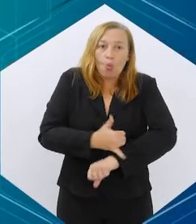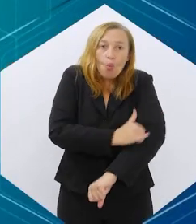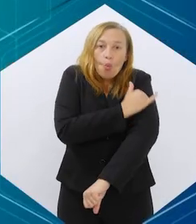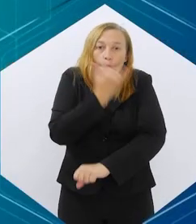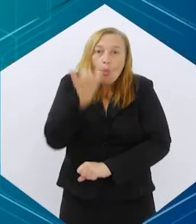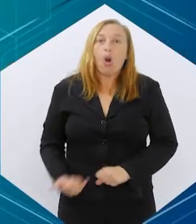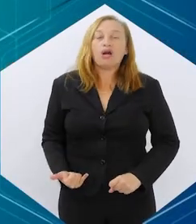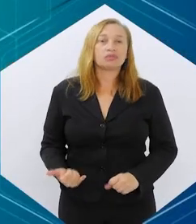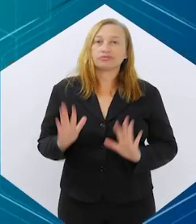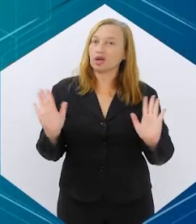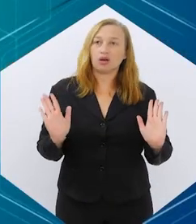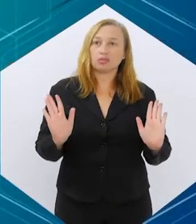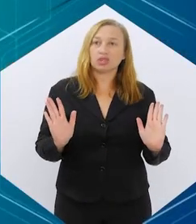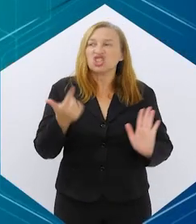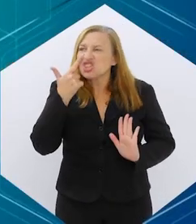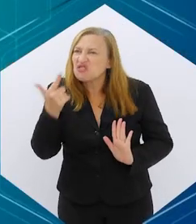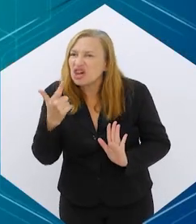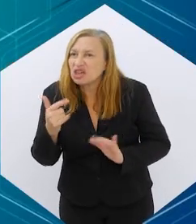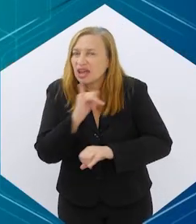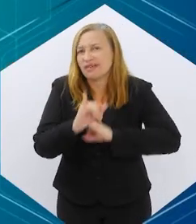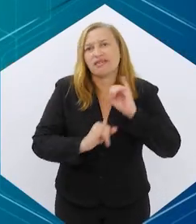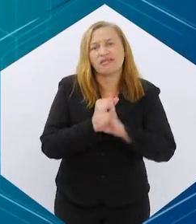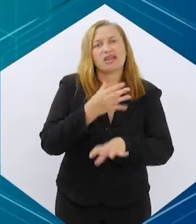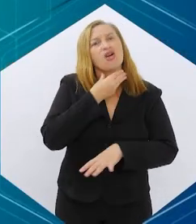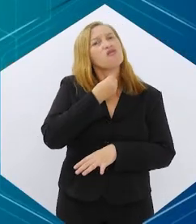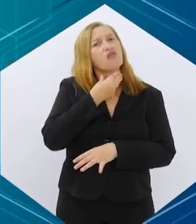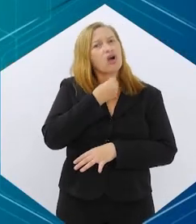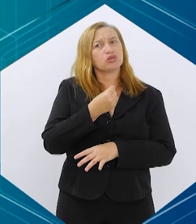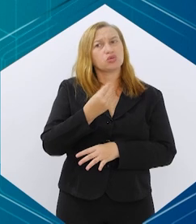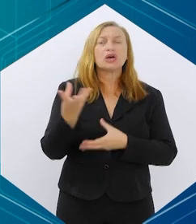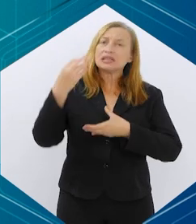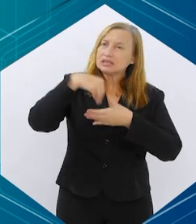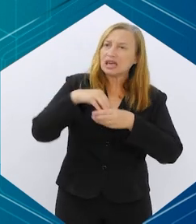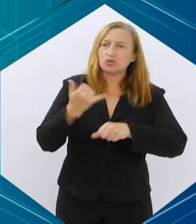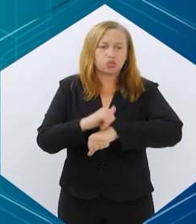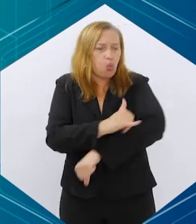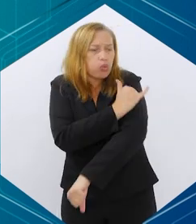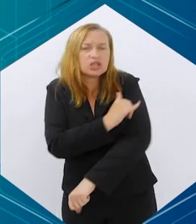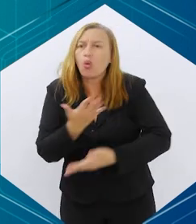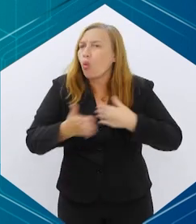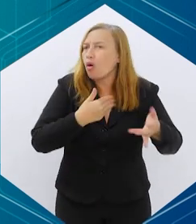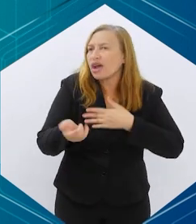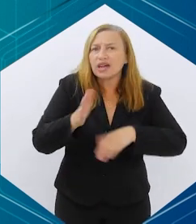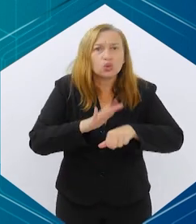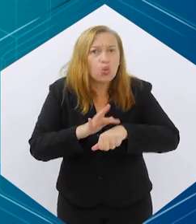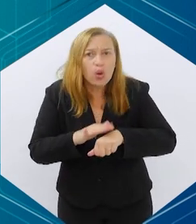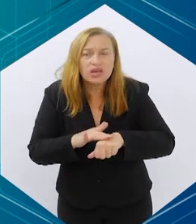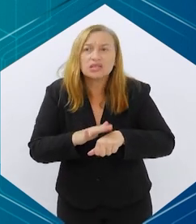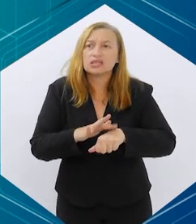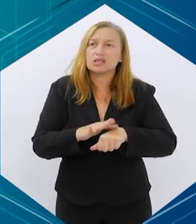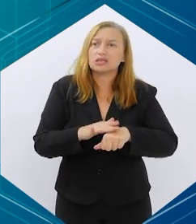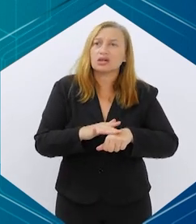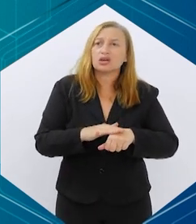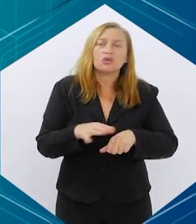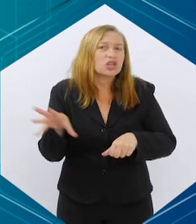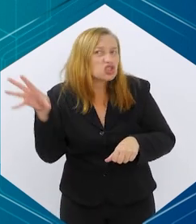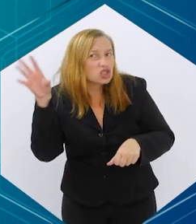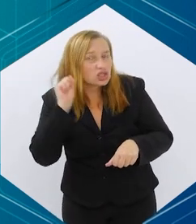Desse padrão de modelo que a gente vê na internet, que a gente sabe que é falso. Dentro da obesidade, né? Dentro de qualquer doença, quando a gente